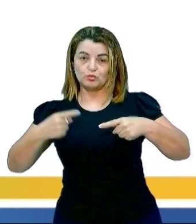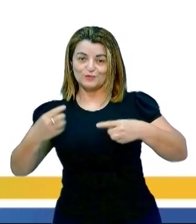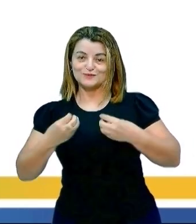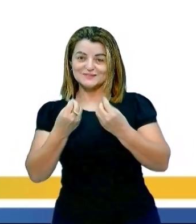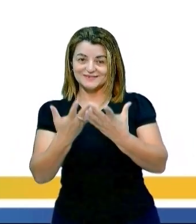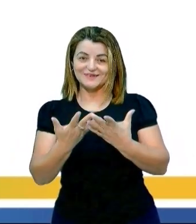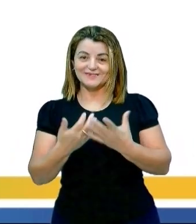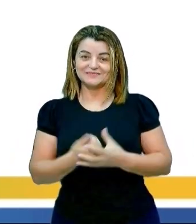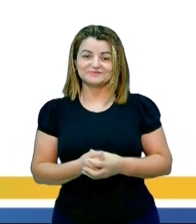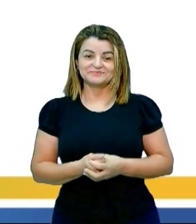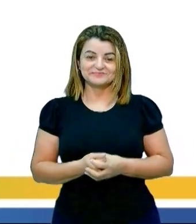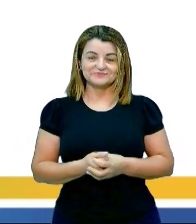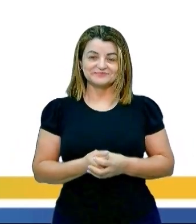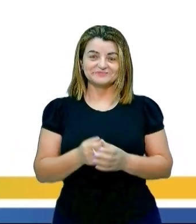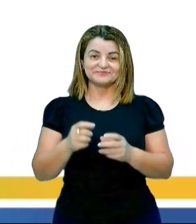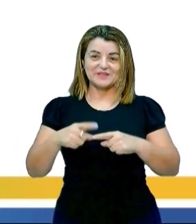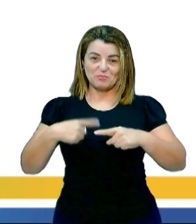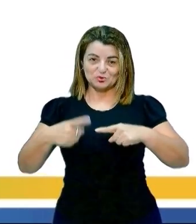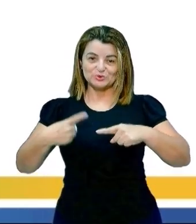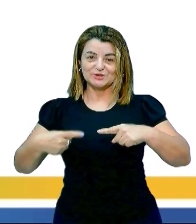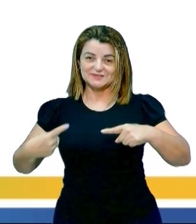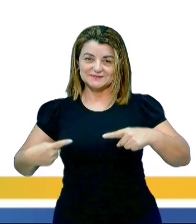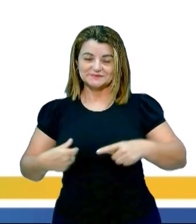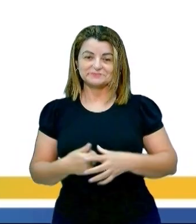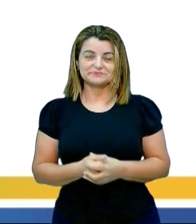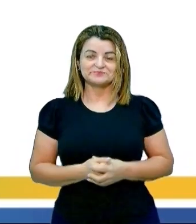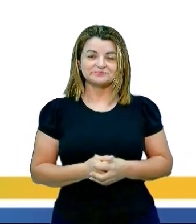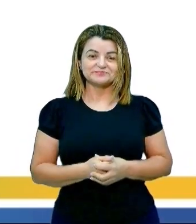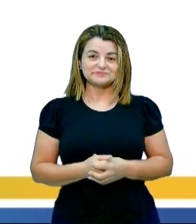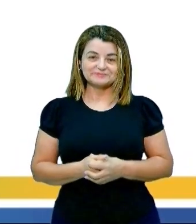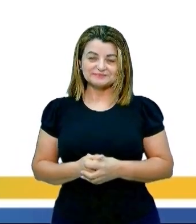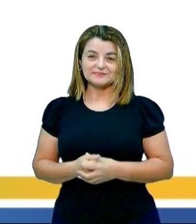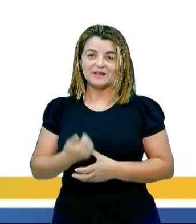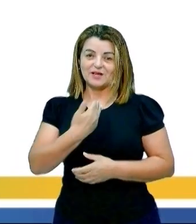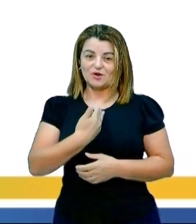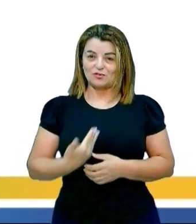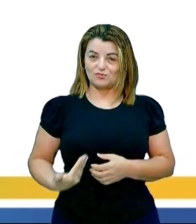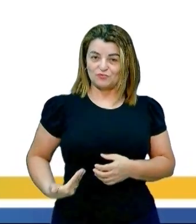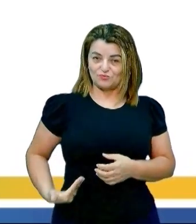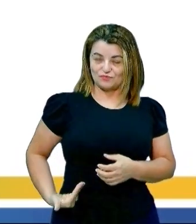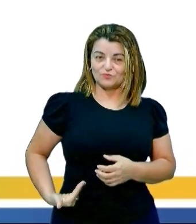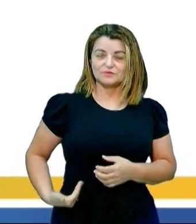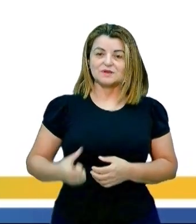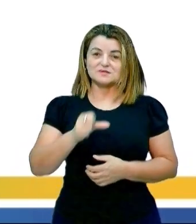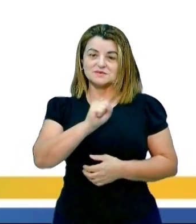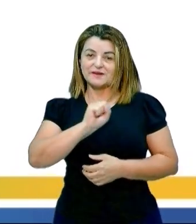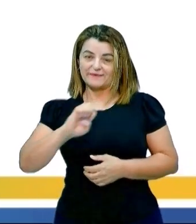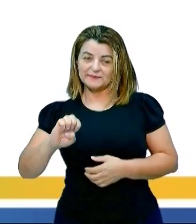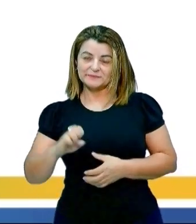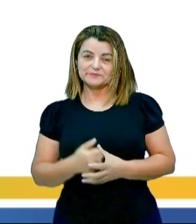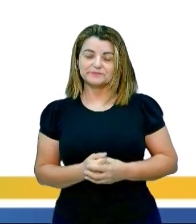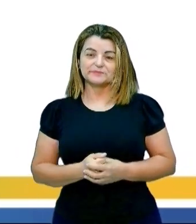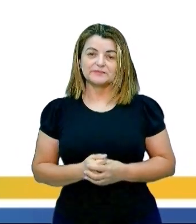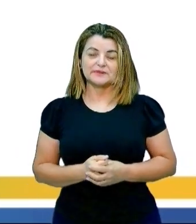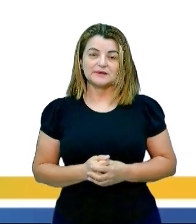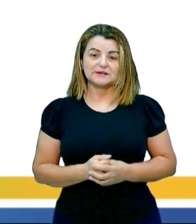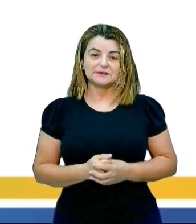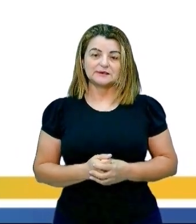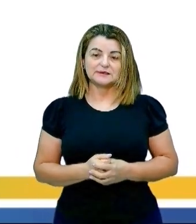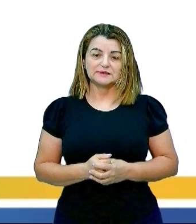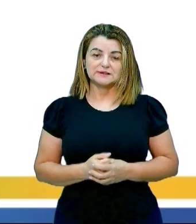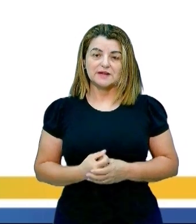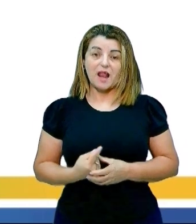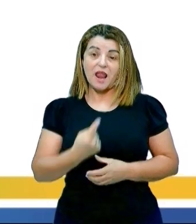ganharam, as apostilas, do nosso governo, da nossa secretaria. Então, lá